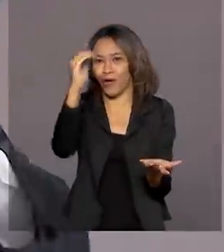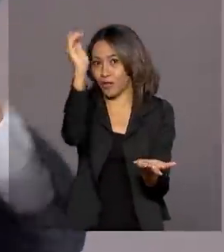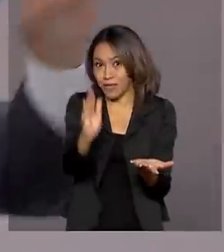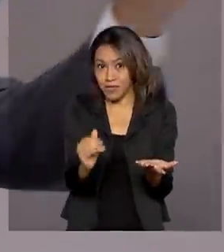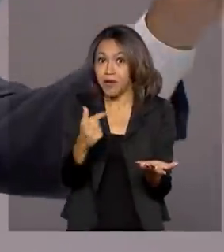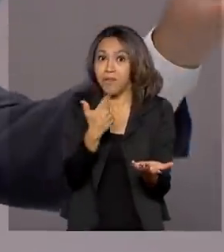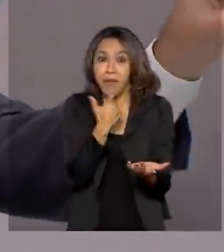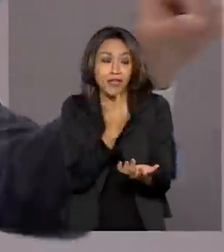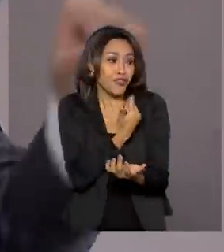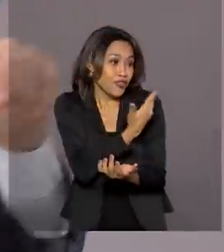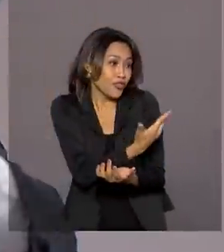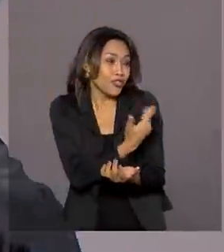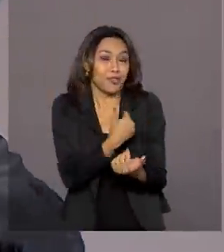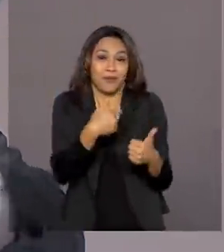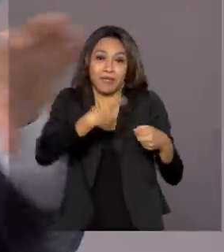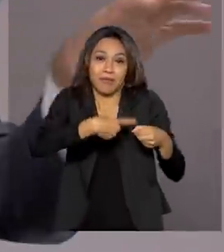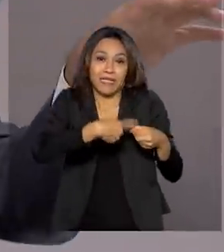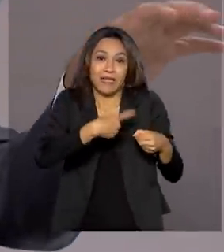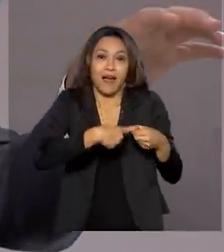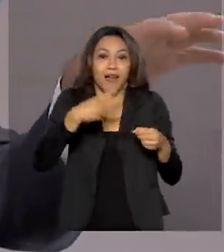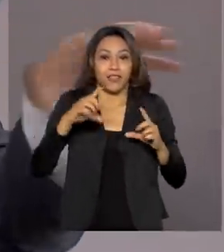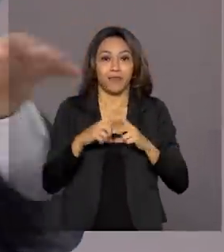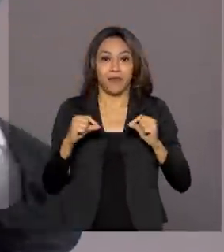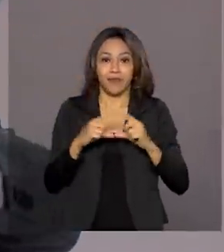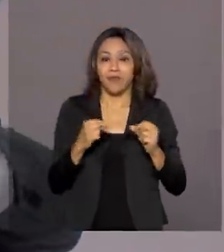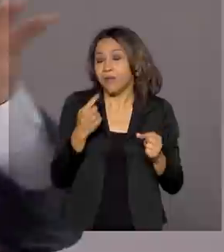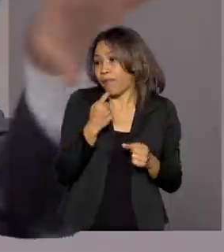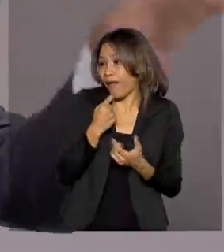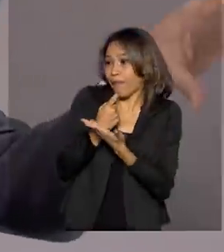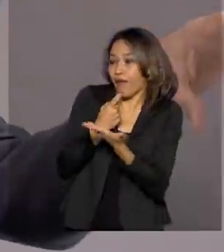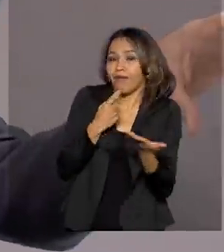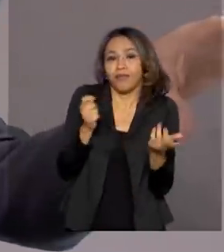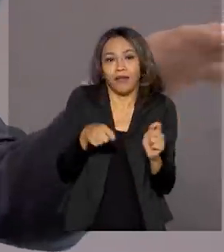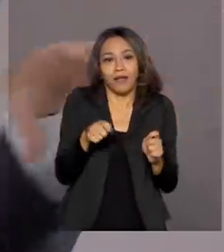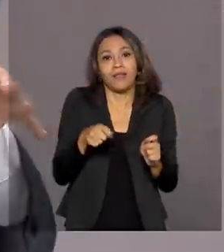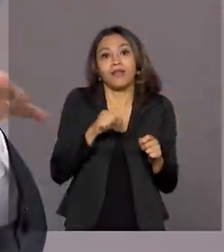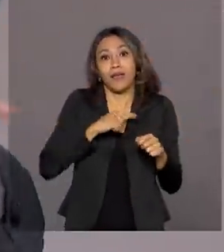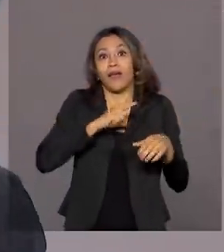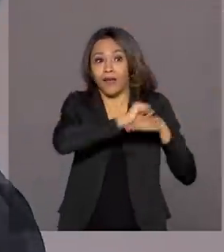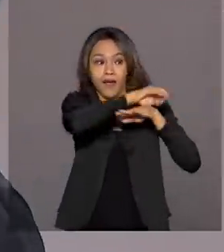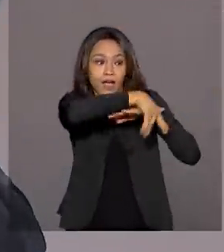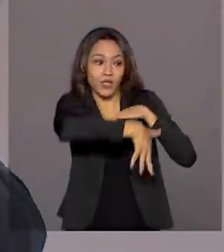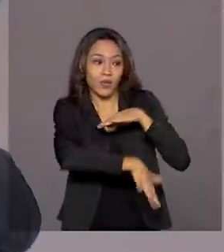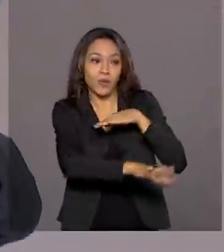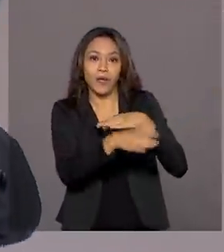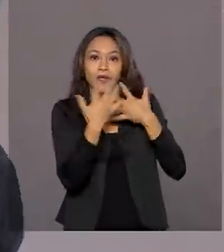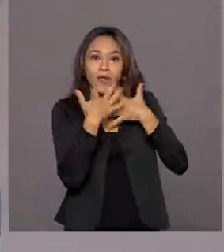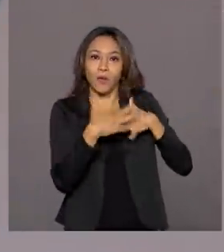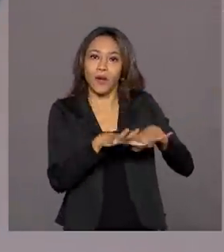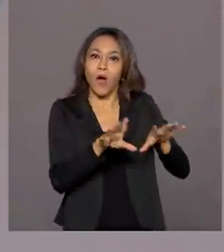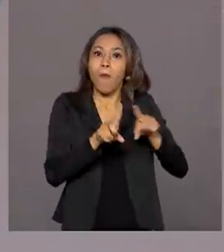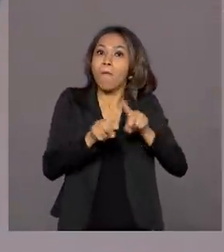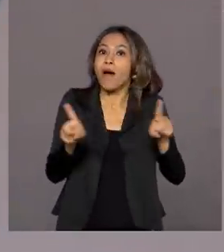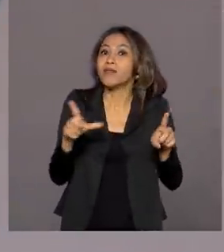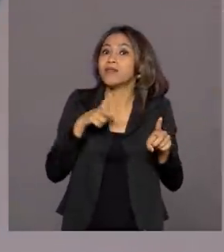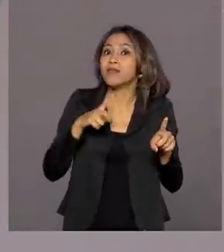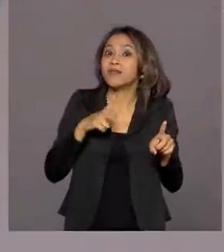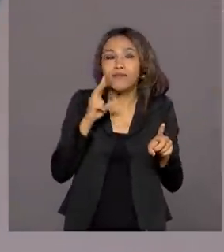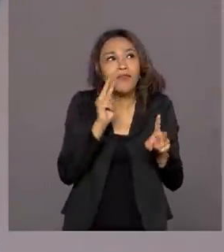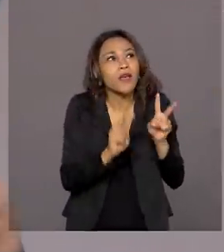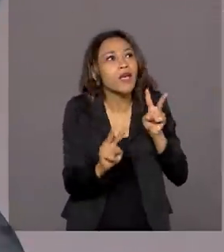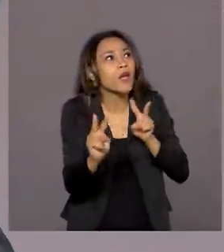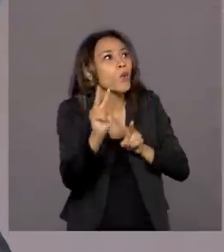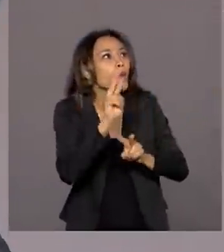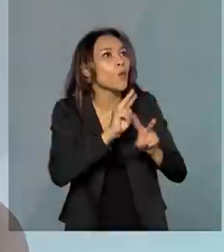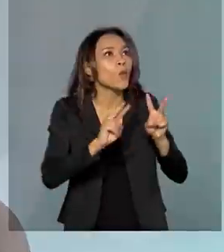viajar aqui para o lado, em Perinópolis, em Goiás, e ali ter, ao mesmo tempo, cachoeiras, a beleza natural, mas ter todo o acervo histórico